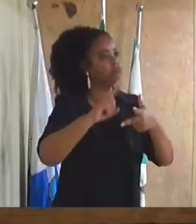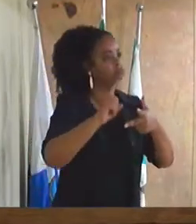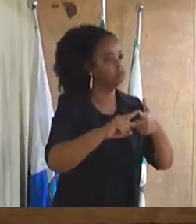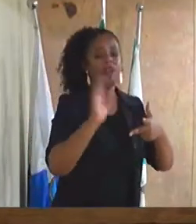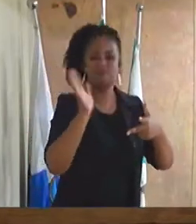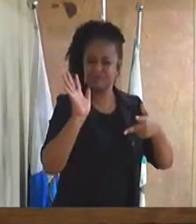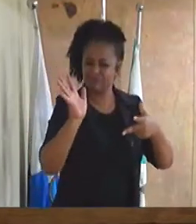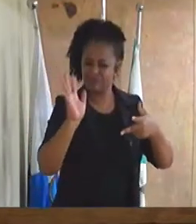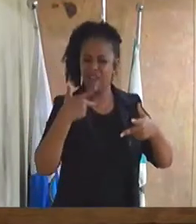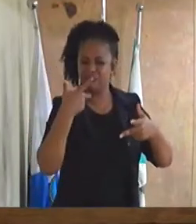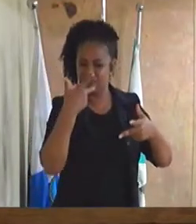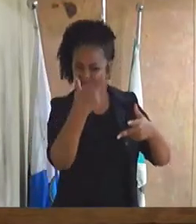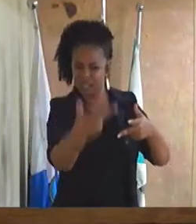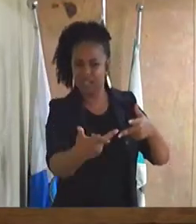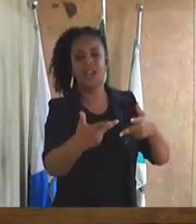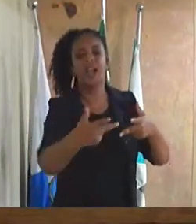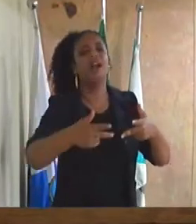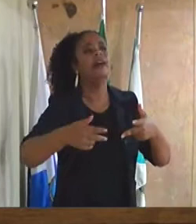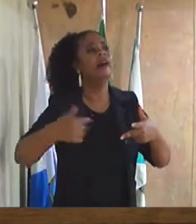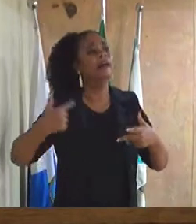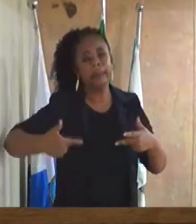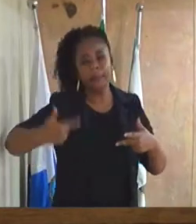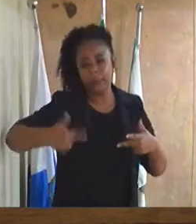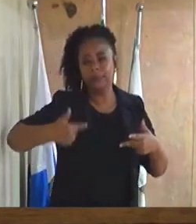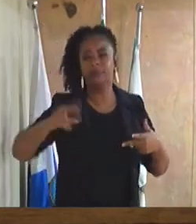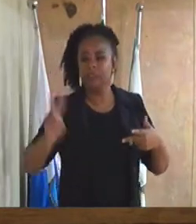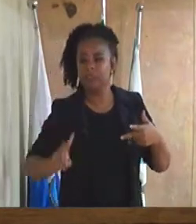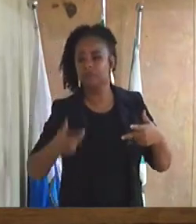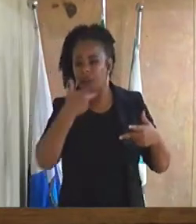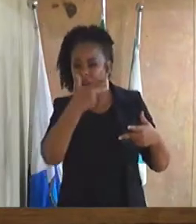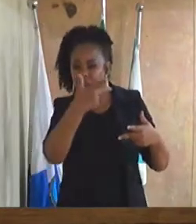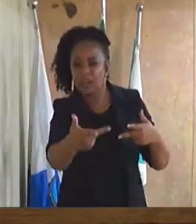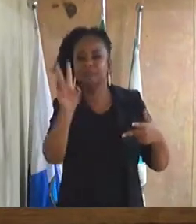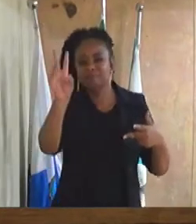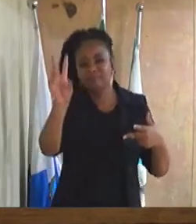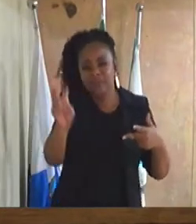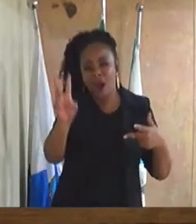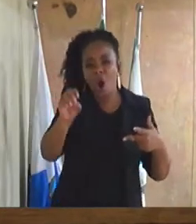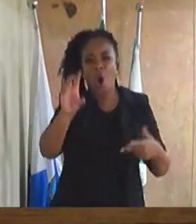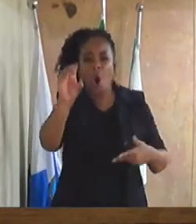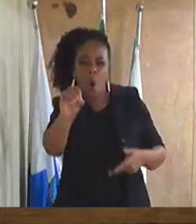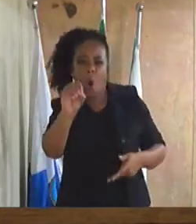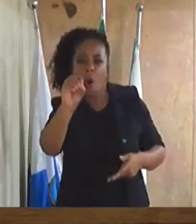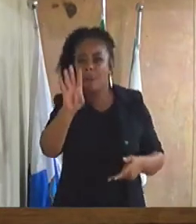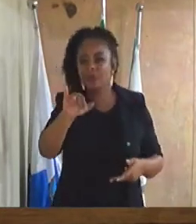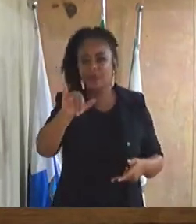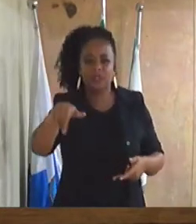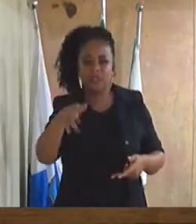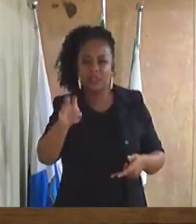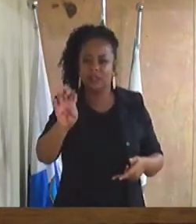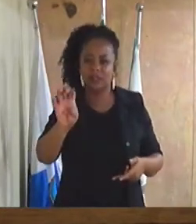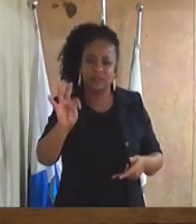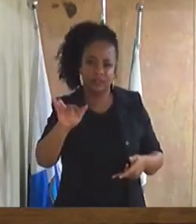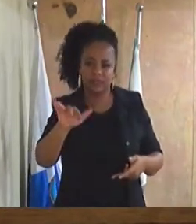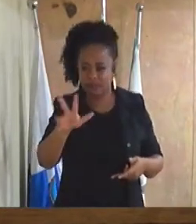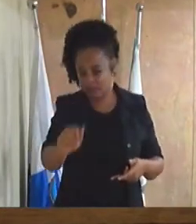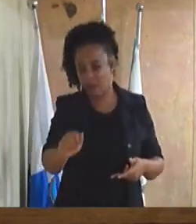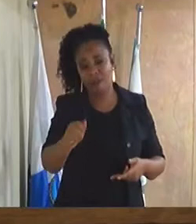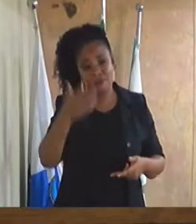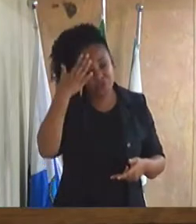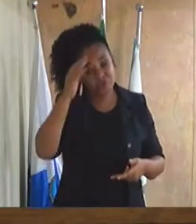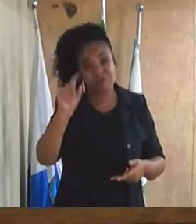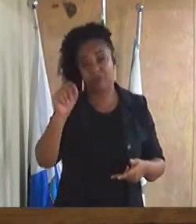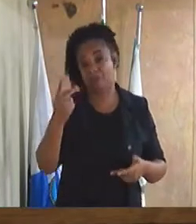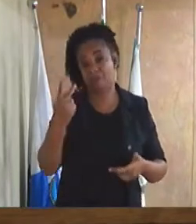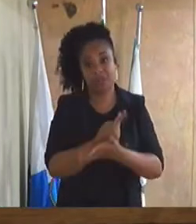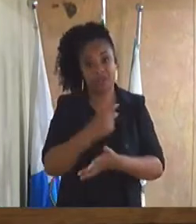a segunda vez que eu venho falar nessa empresa. Objetiva. eu não sei quem, eu não sei nem onde fica essa empresa. O que acontece?